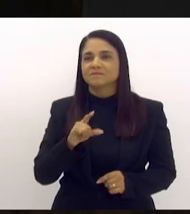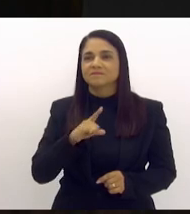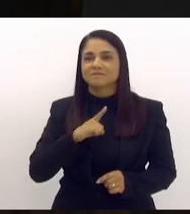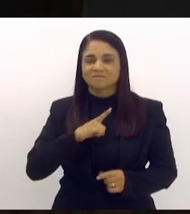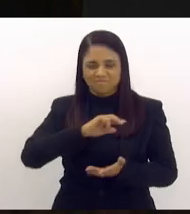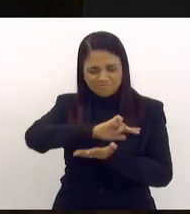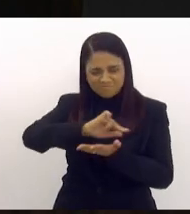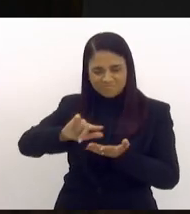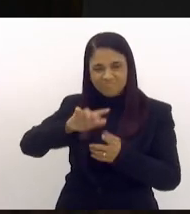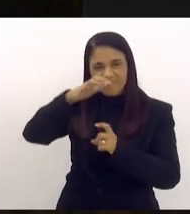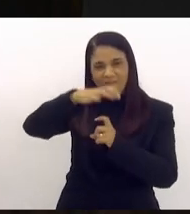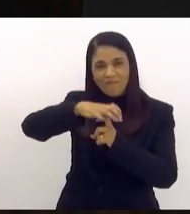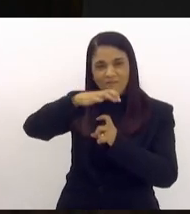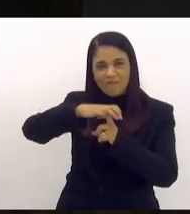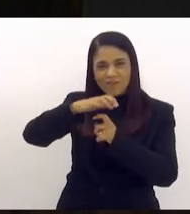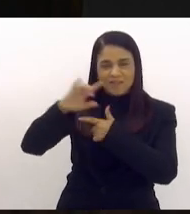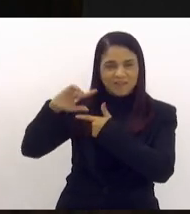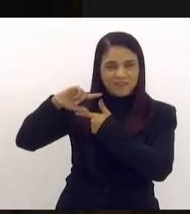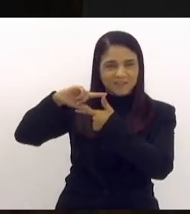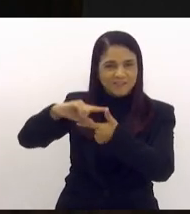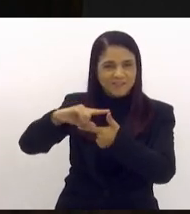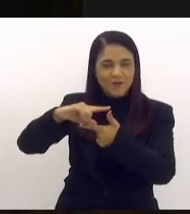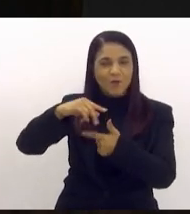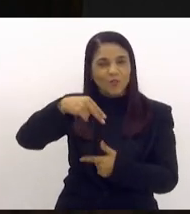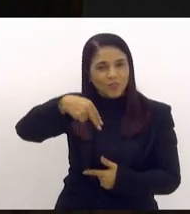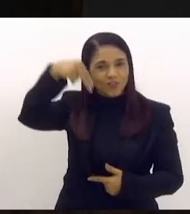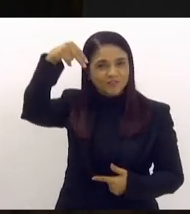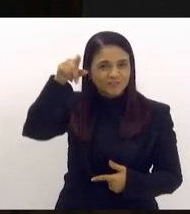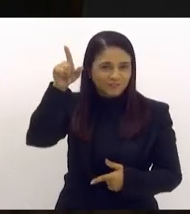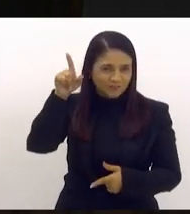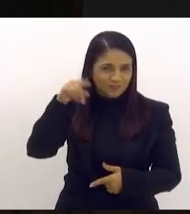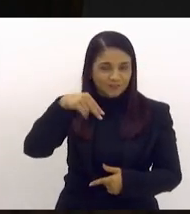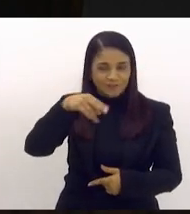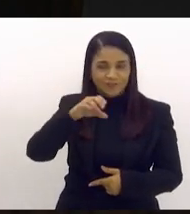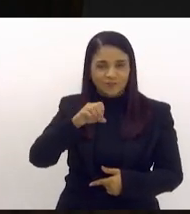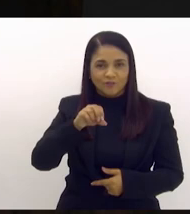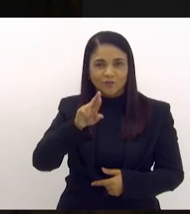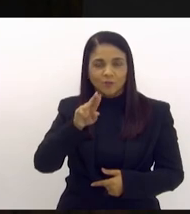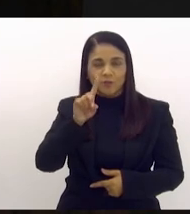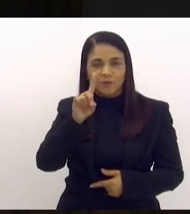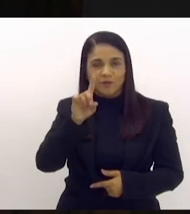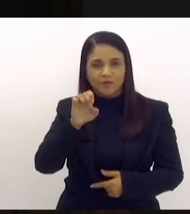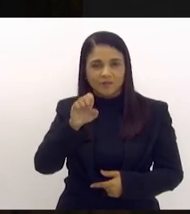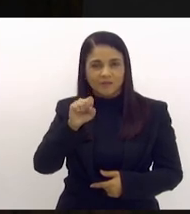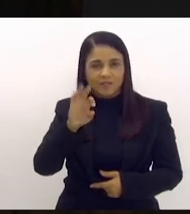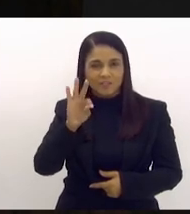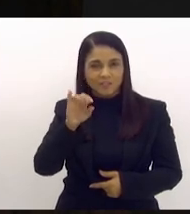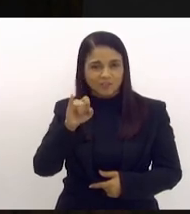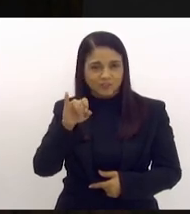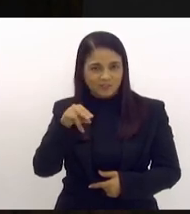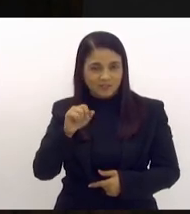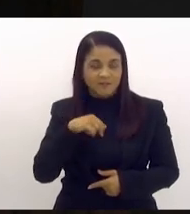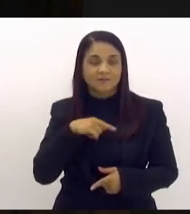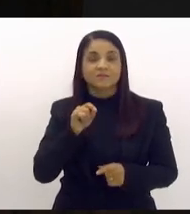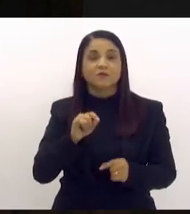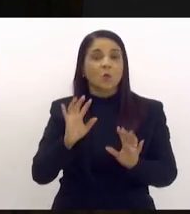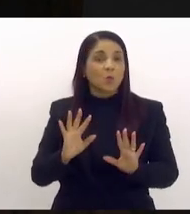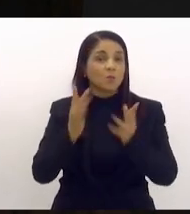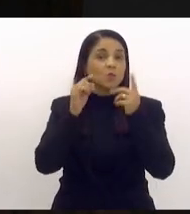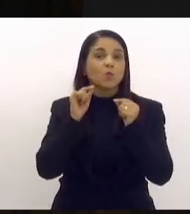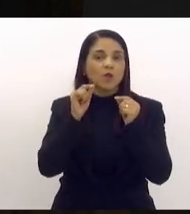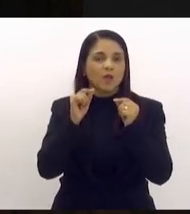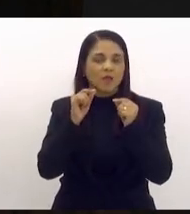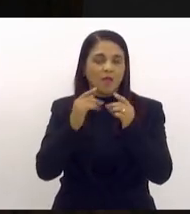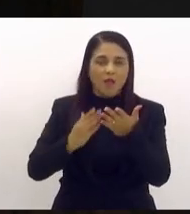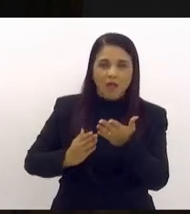da feira de tradição de São Cristina, que não estávamos comemorando nada mais, nada menos do que a